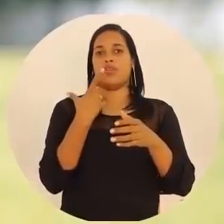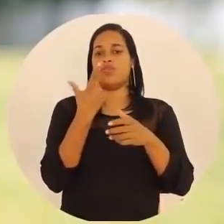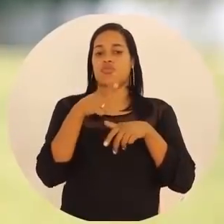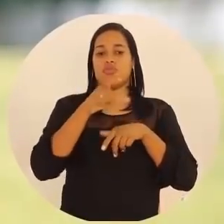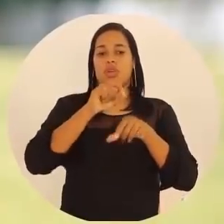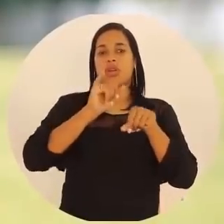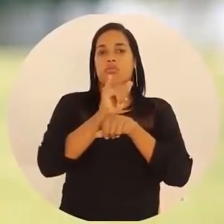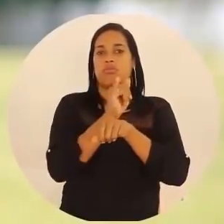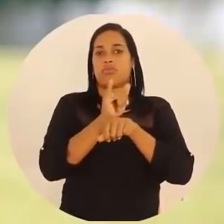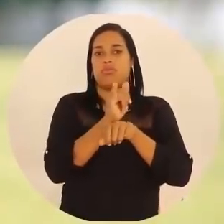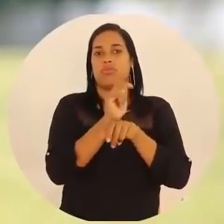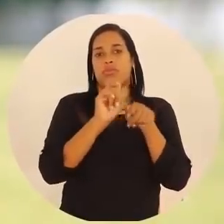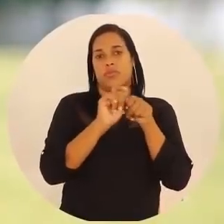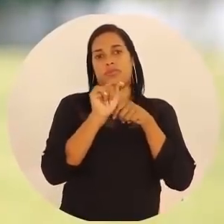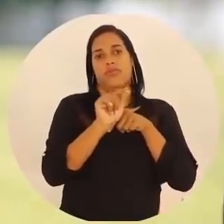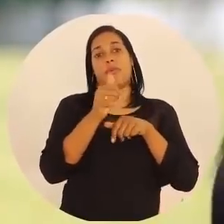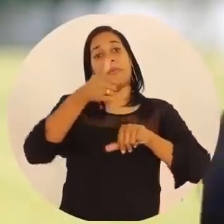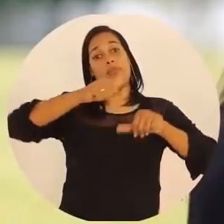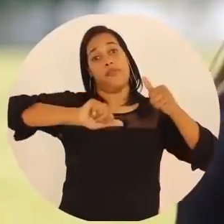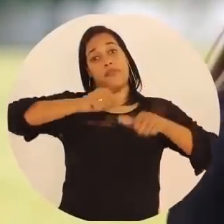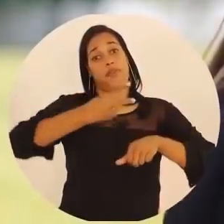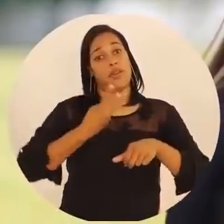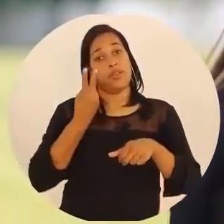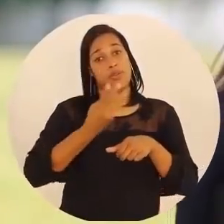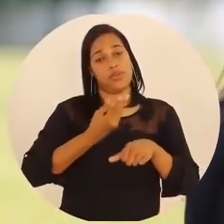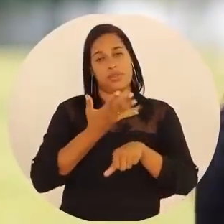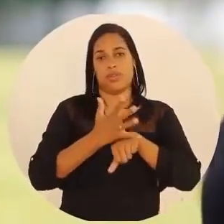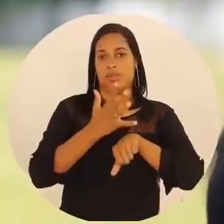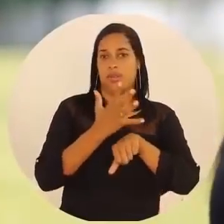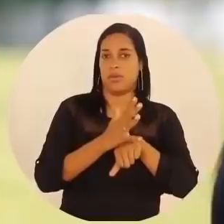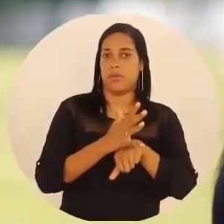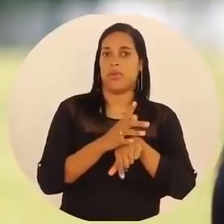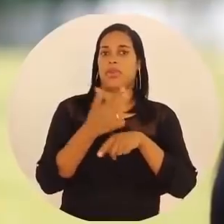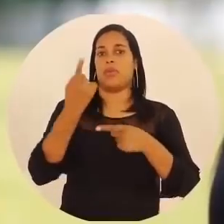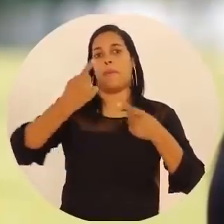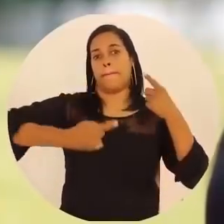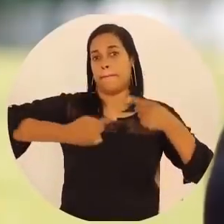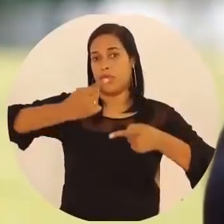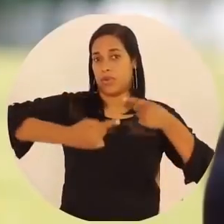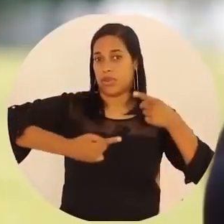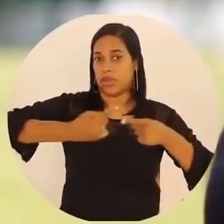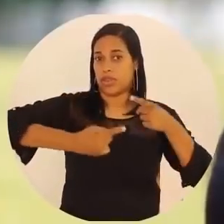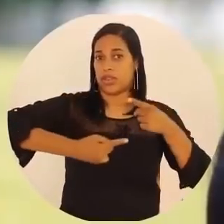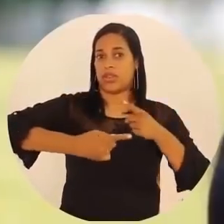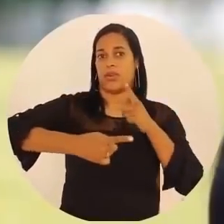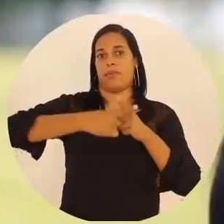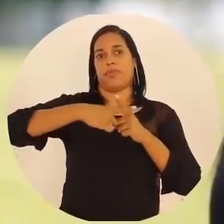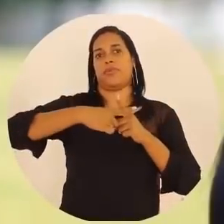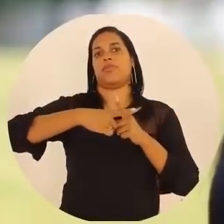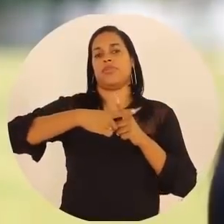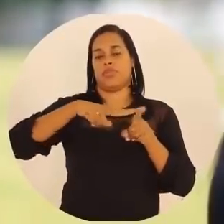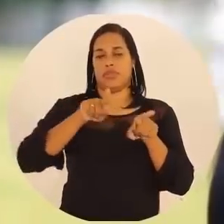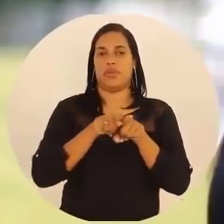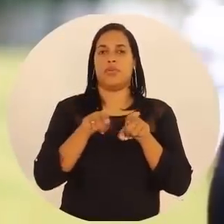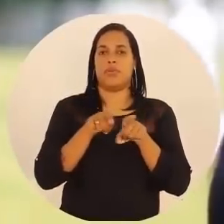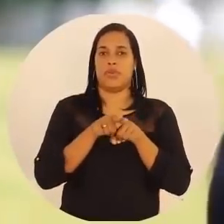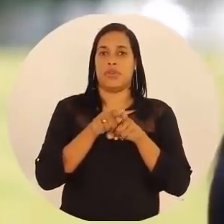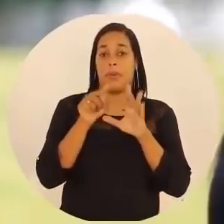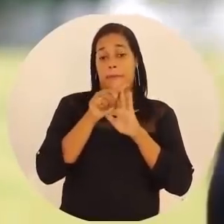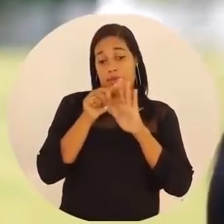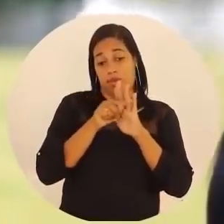estratégias para fazer isso. Para valorizar, através de treinamento, políticas de benefícios, arrojadas,